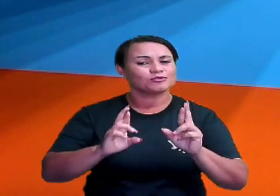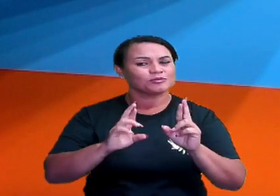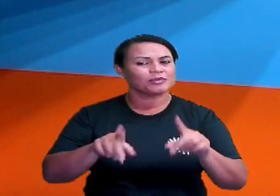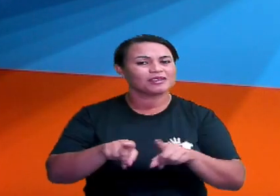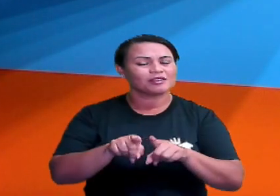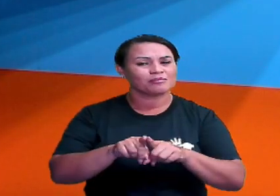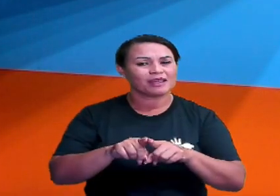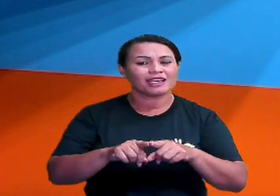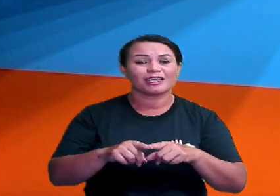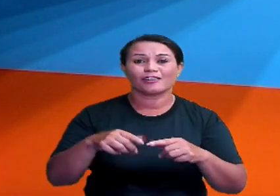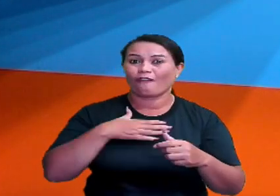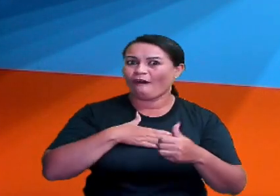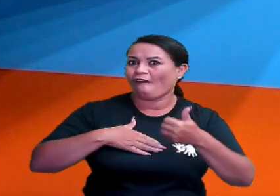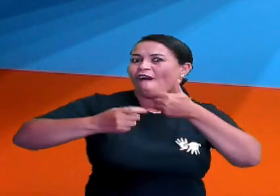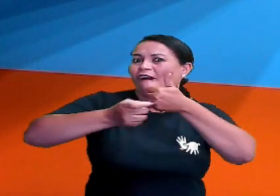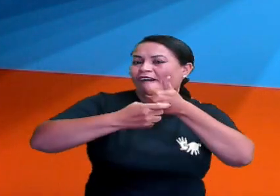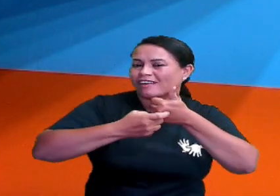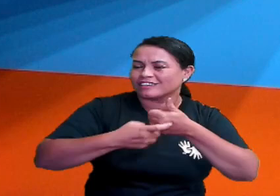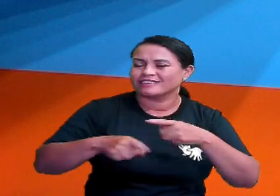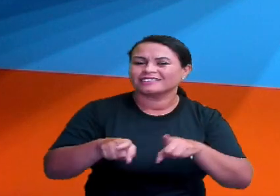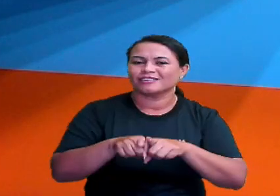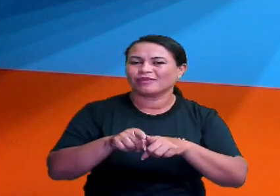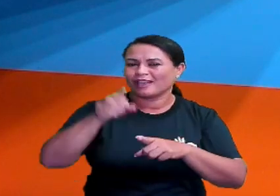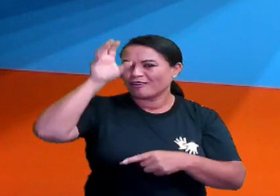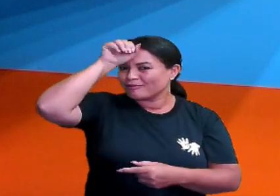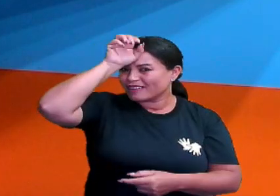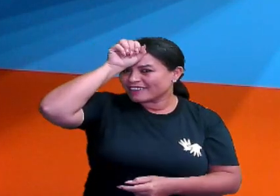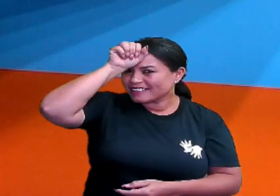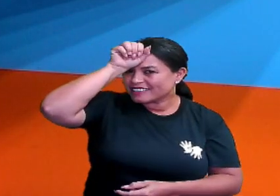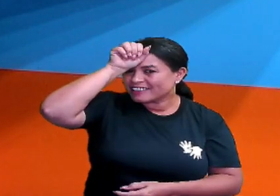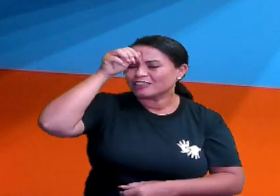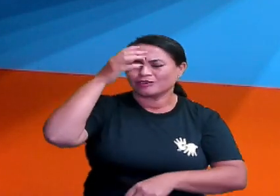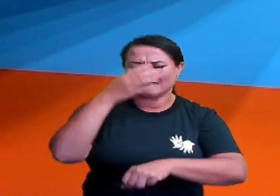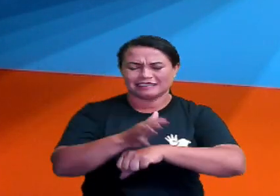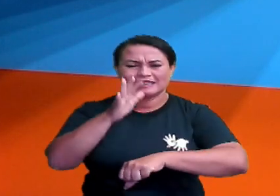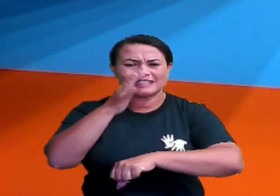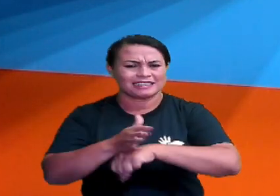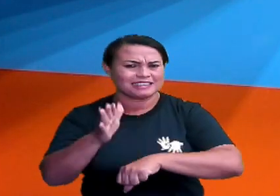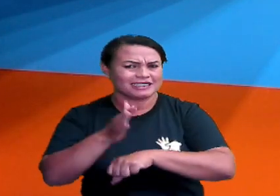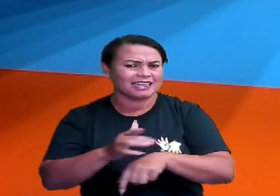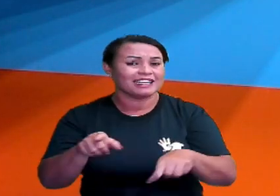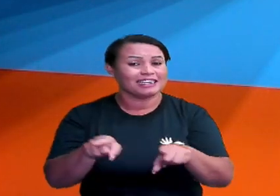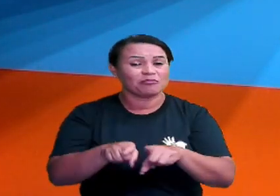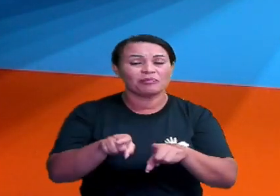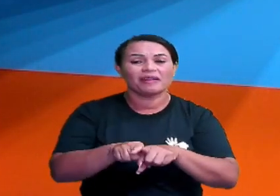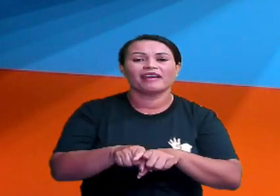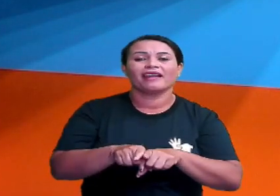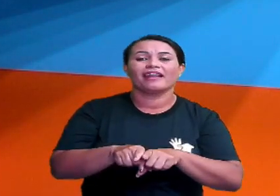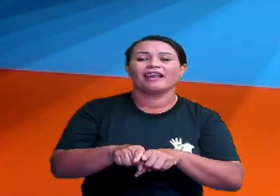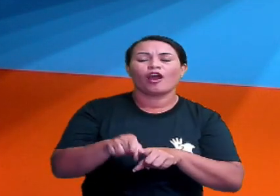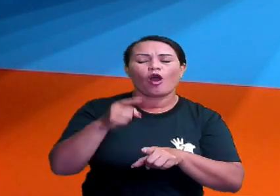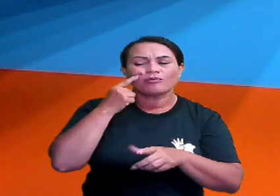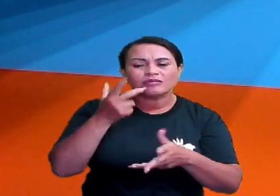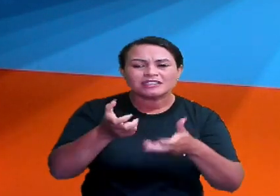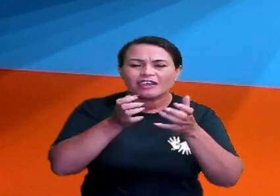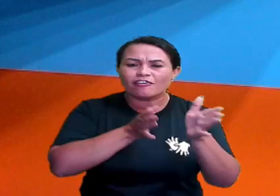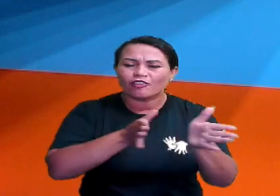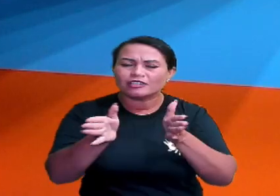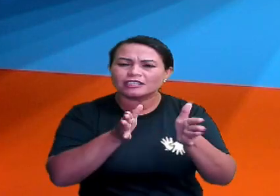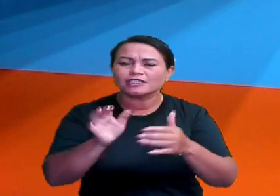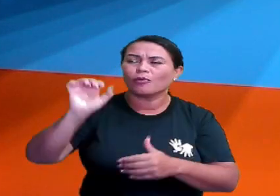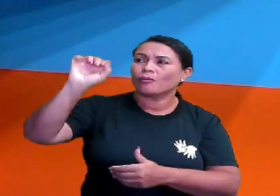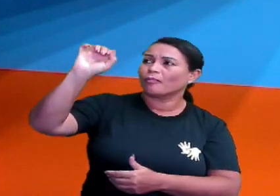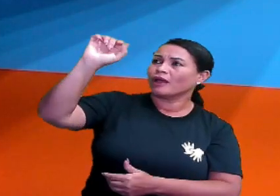que tenham curtido, que tenham aprendido bastante. Que treinem bastante e também a orientação pelo